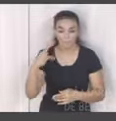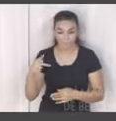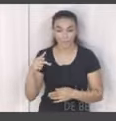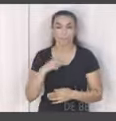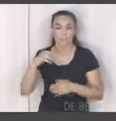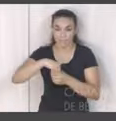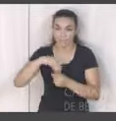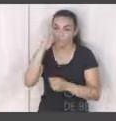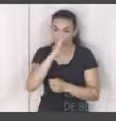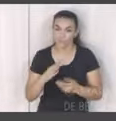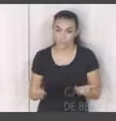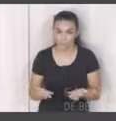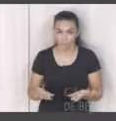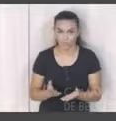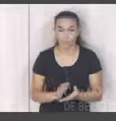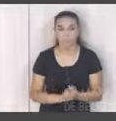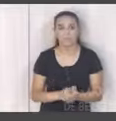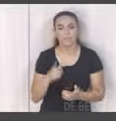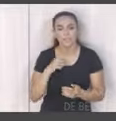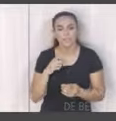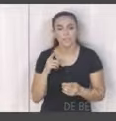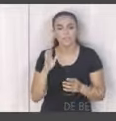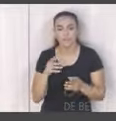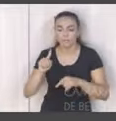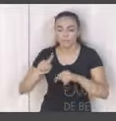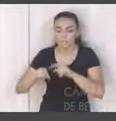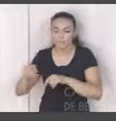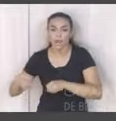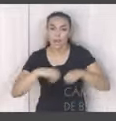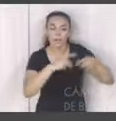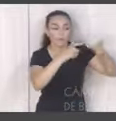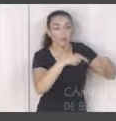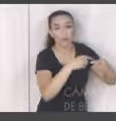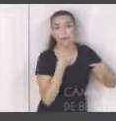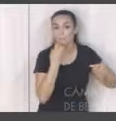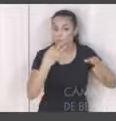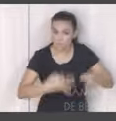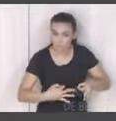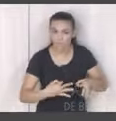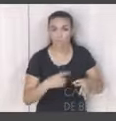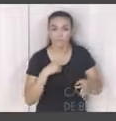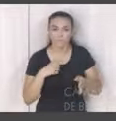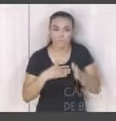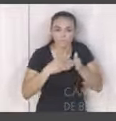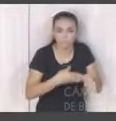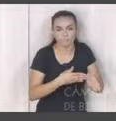Brasil hoje. A gente dá uma destinação muito adequada aos resíduos fazer uma triagem